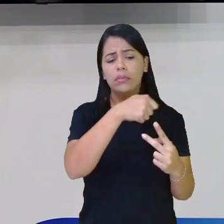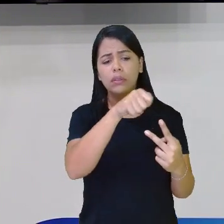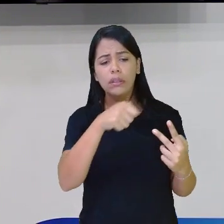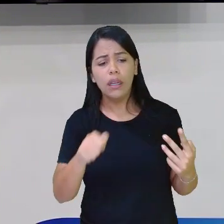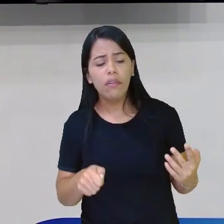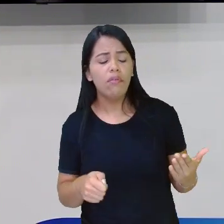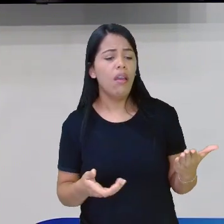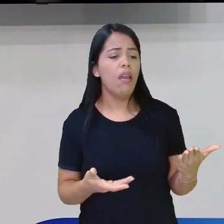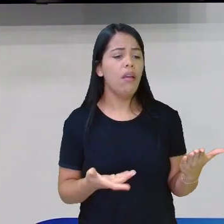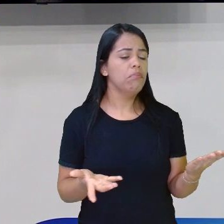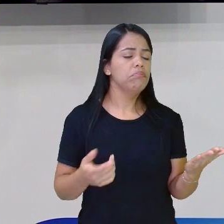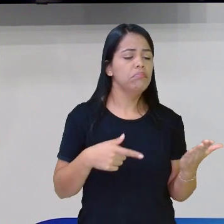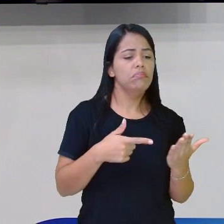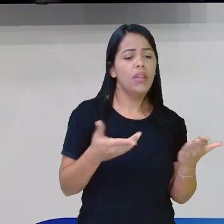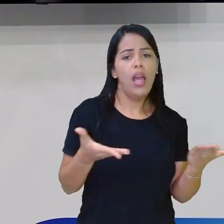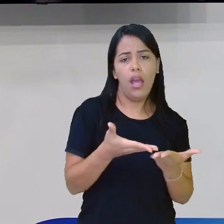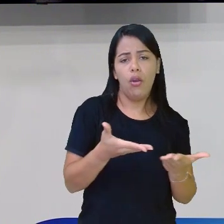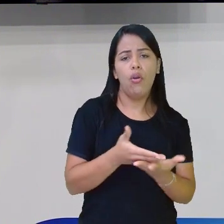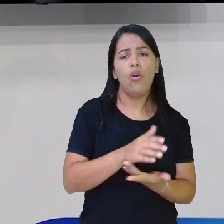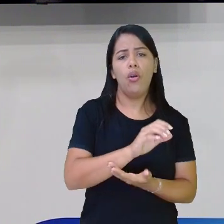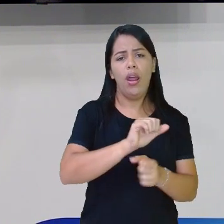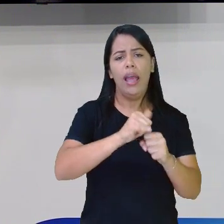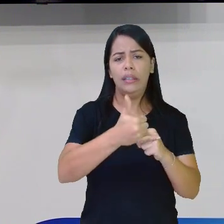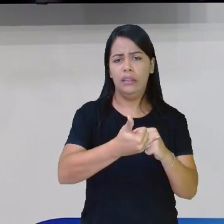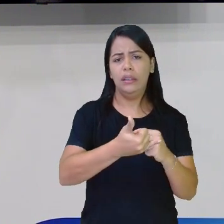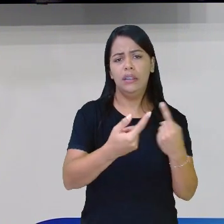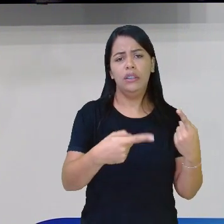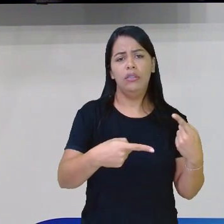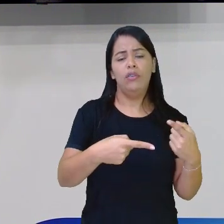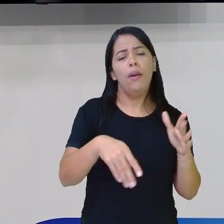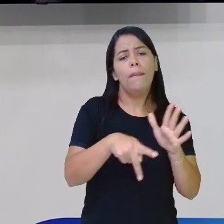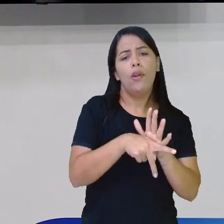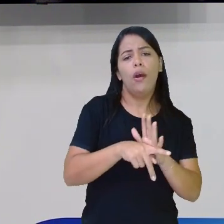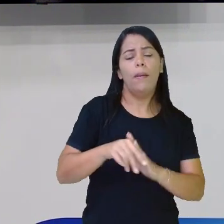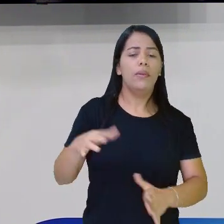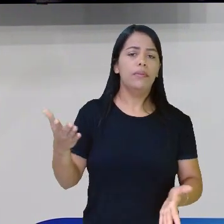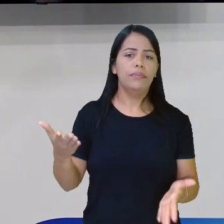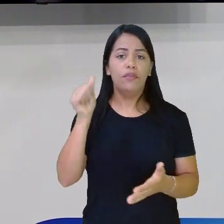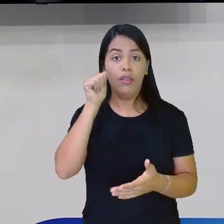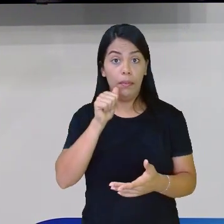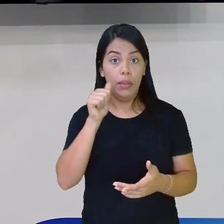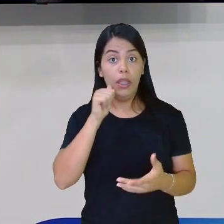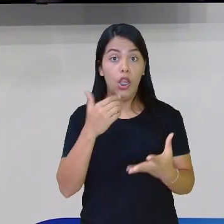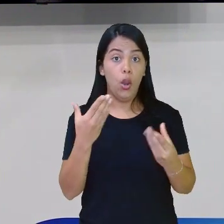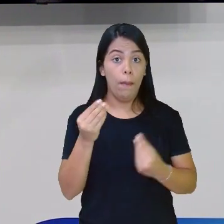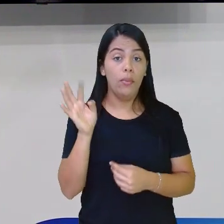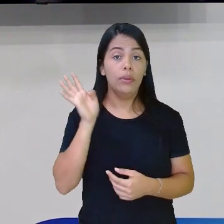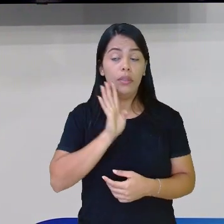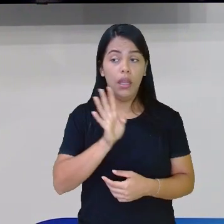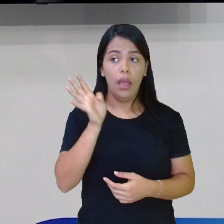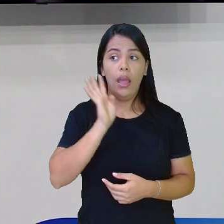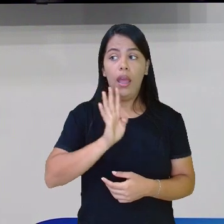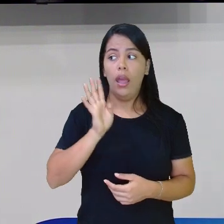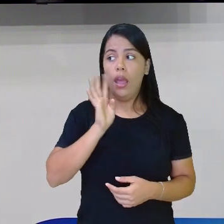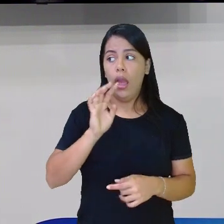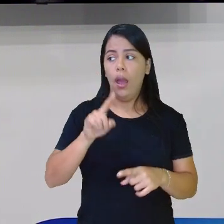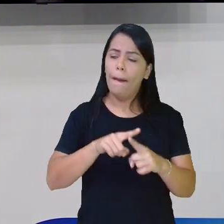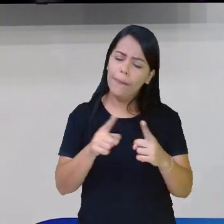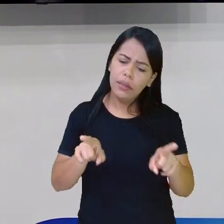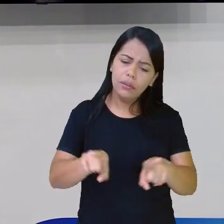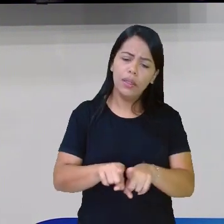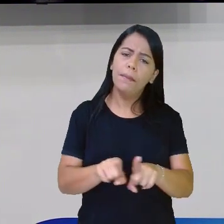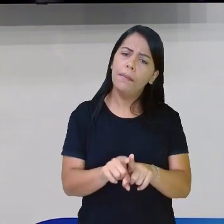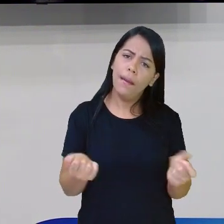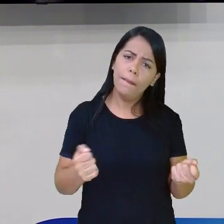adjetivo, na forma feminina, tá? Ele pode ficar bem bacana ali na forma feminina, mas eu posso mudar